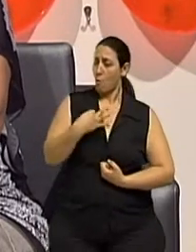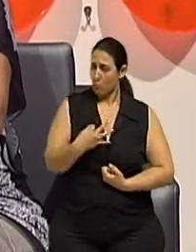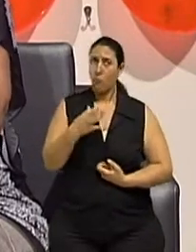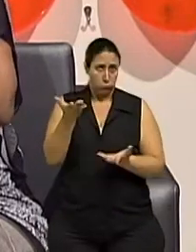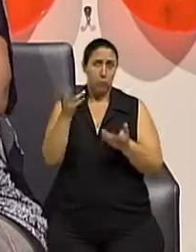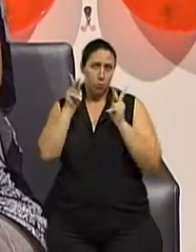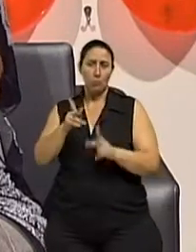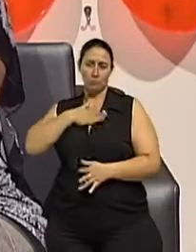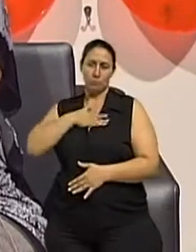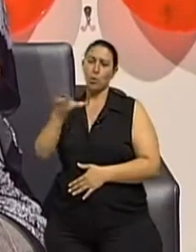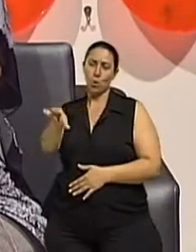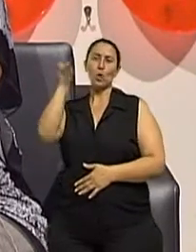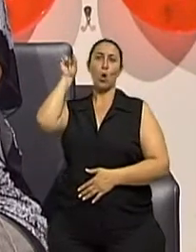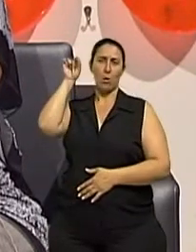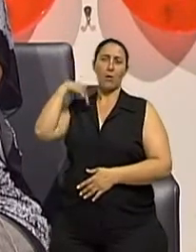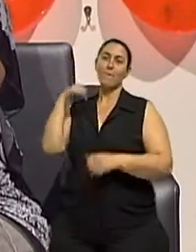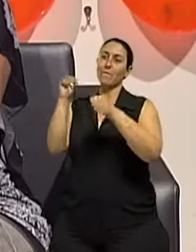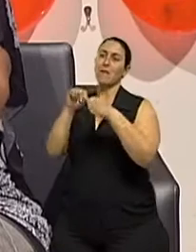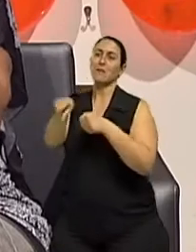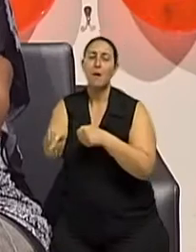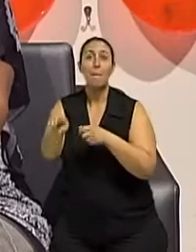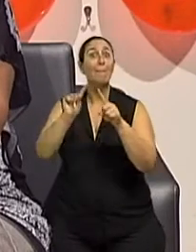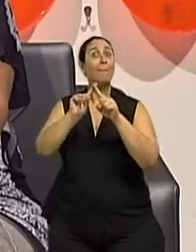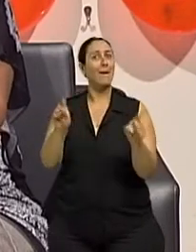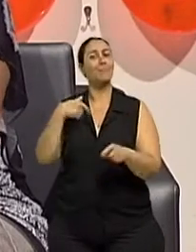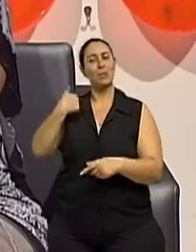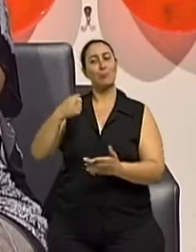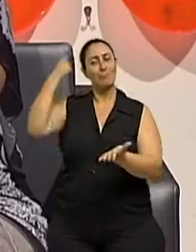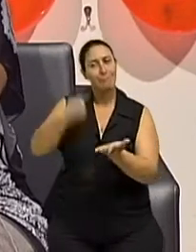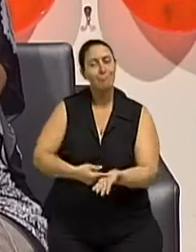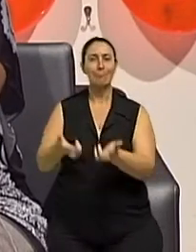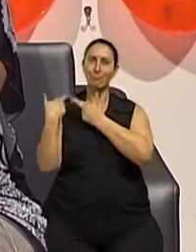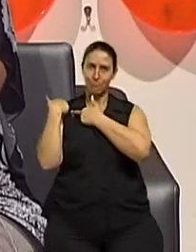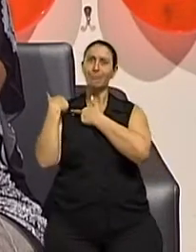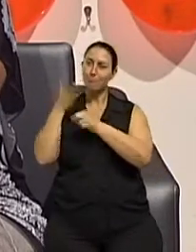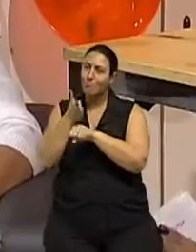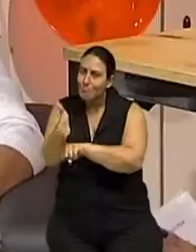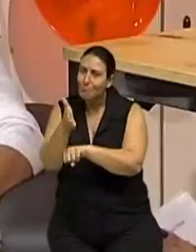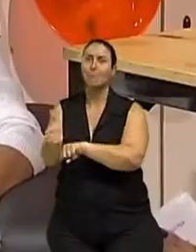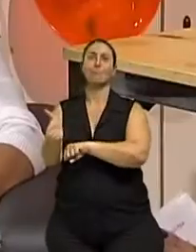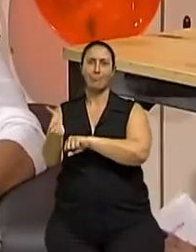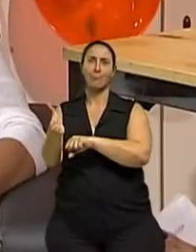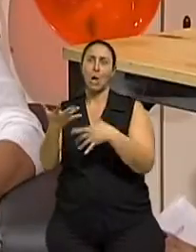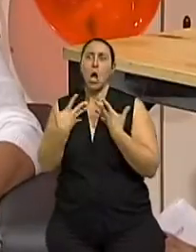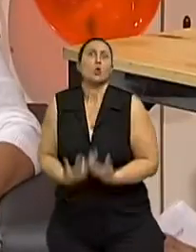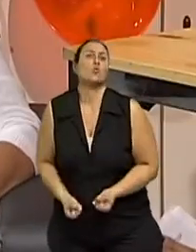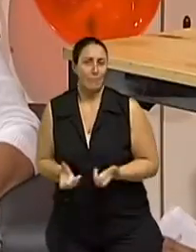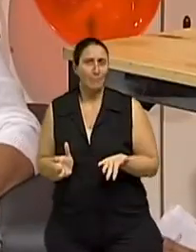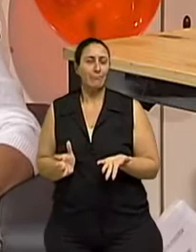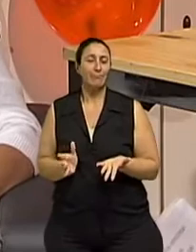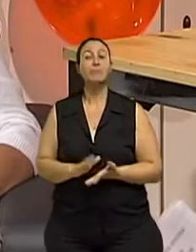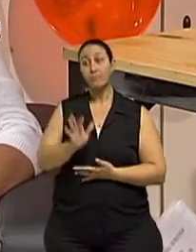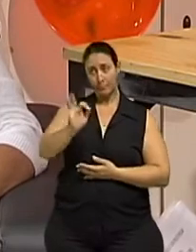pessoa. Ou ela se enquadra no que está sendo oferecido. Mas compromisso assumido é trabalho assumido. Exatamente. Por isso que quando a